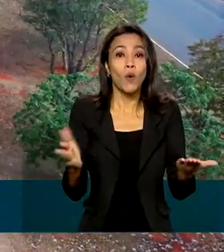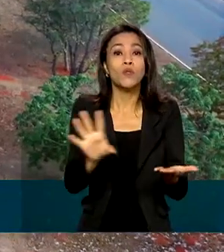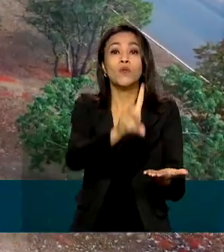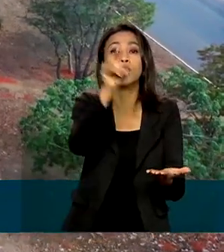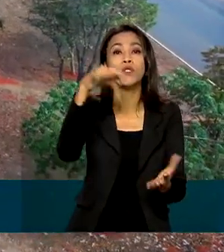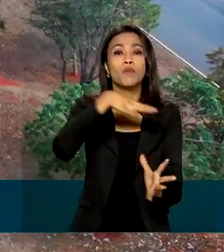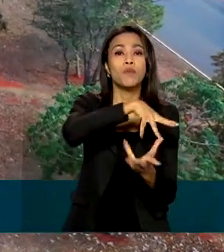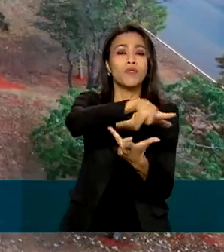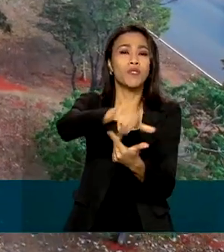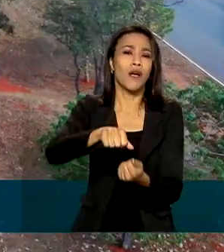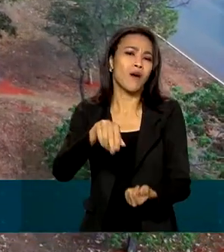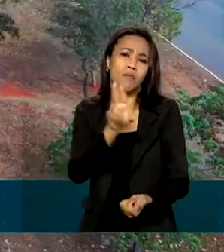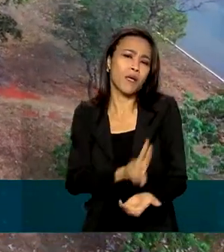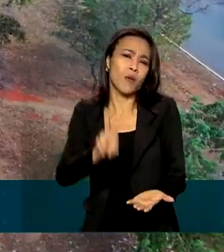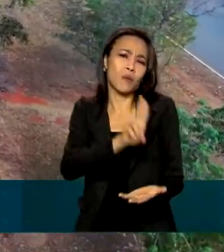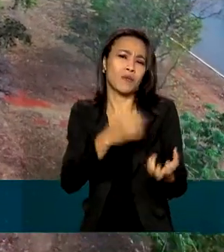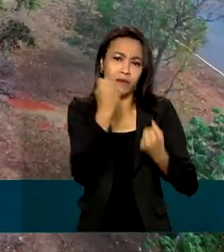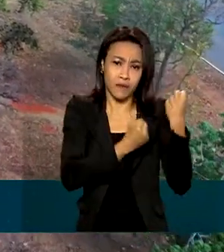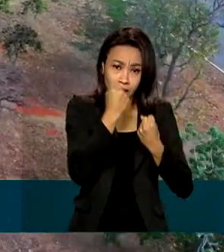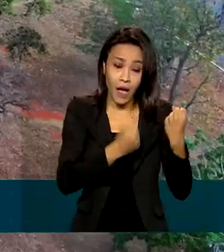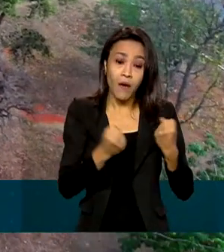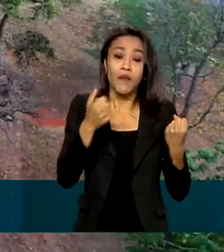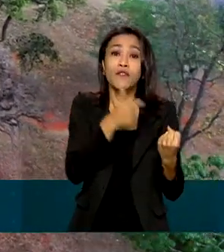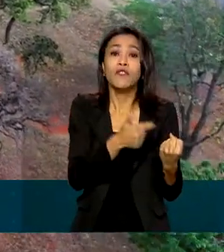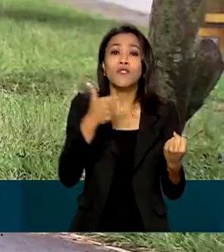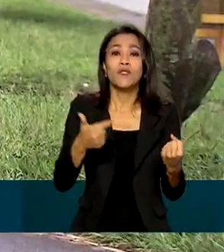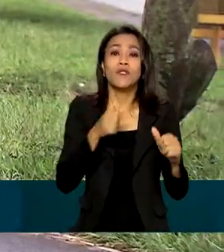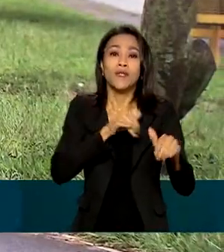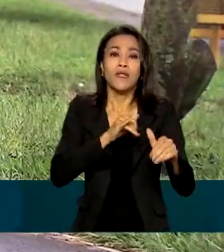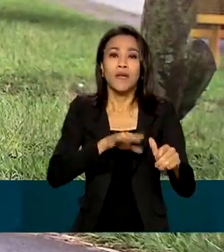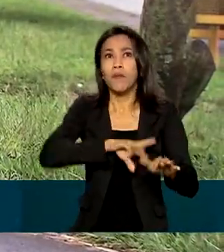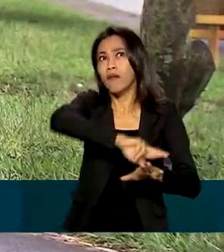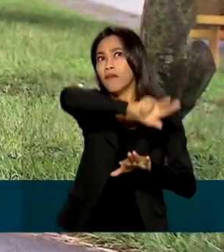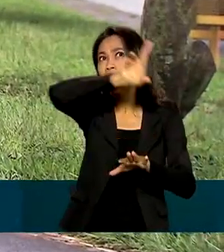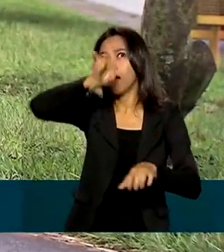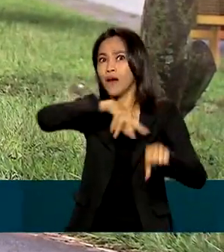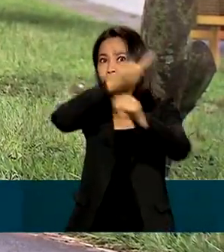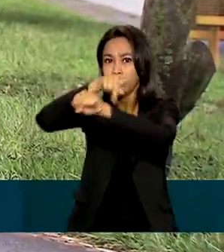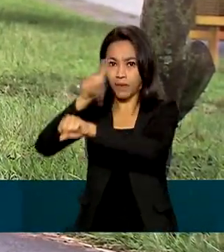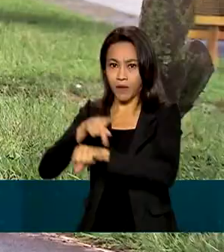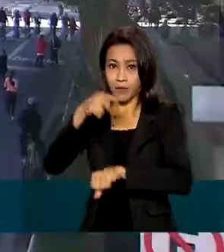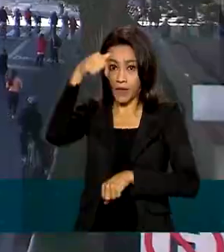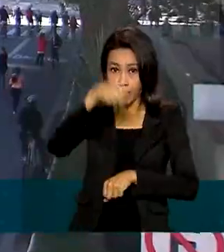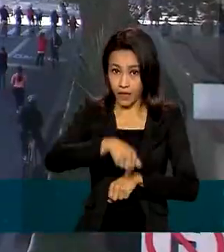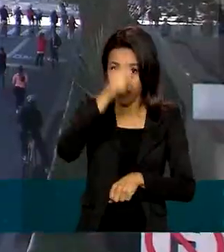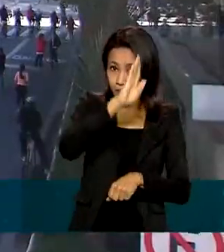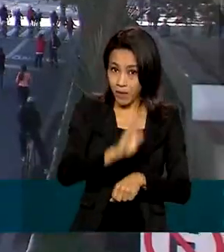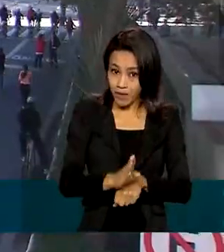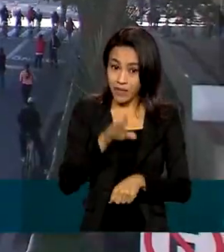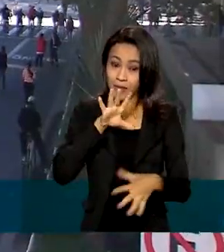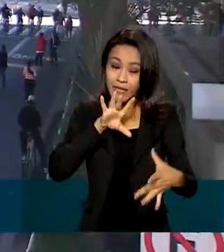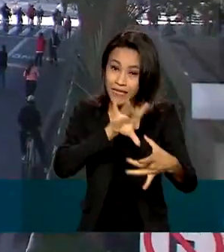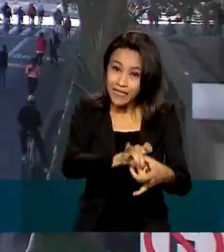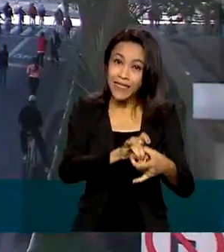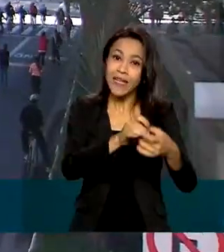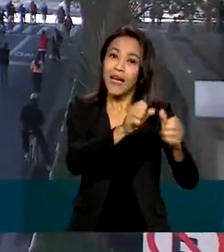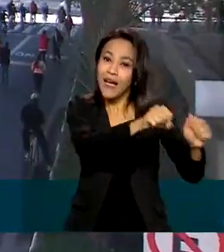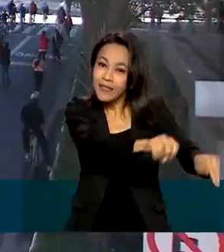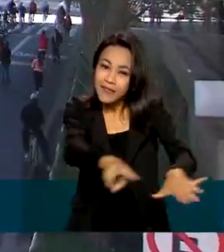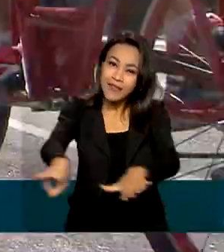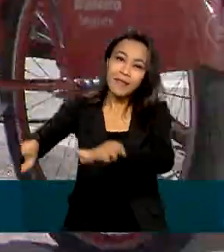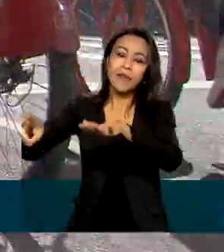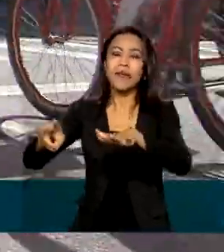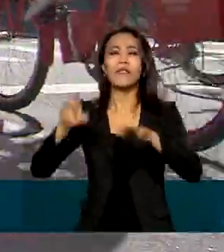é celebrado no dia 22 de setembro em vários países. Aqui no Brasil, a data integra as semanas nacional de trânsito e da